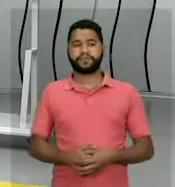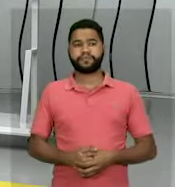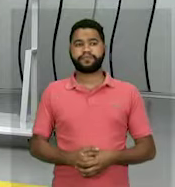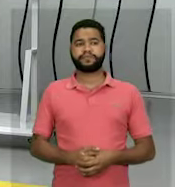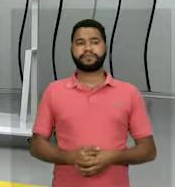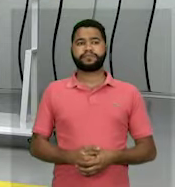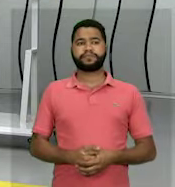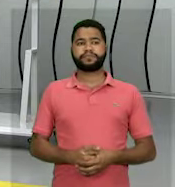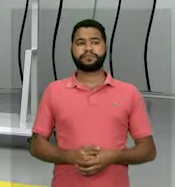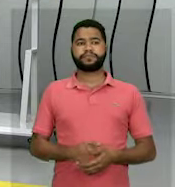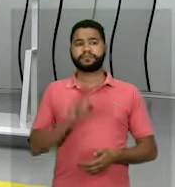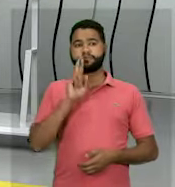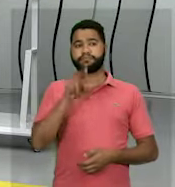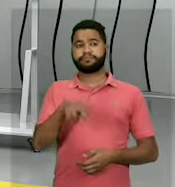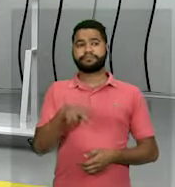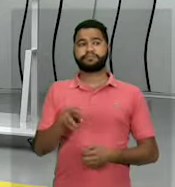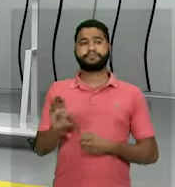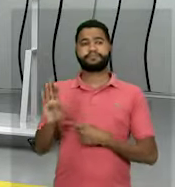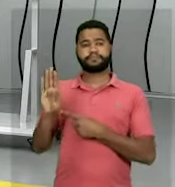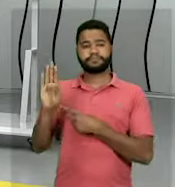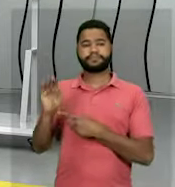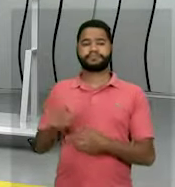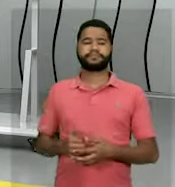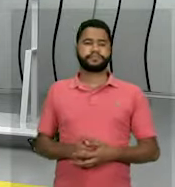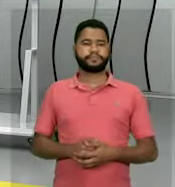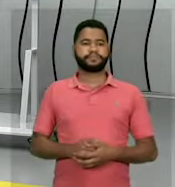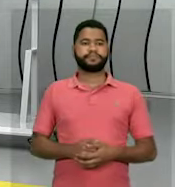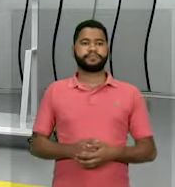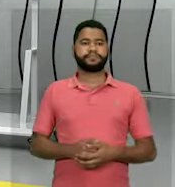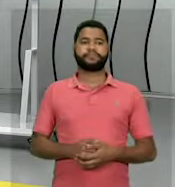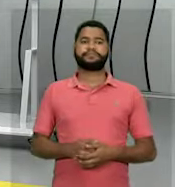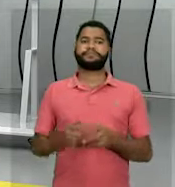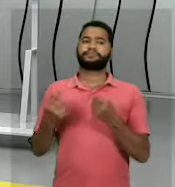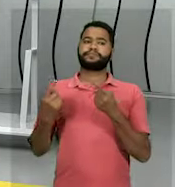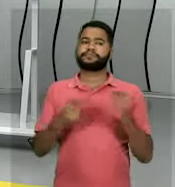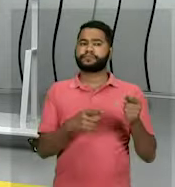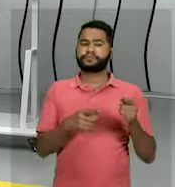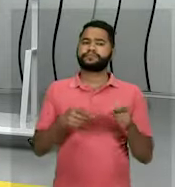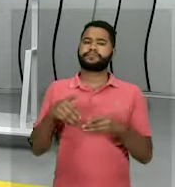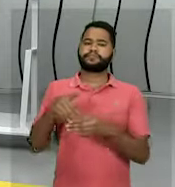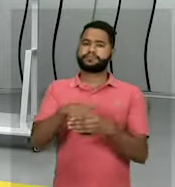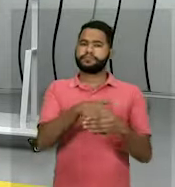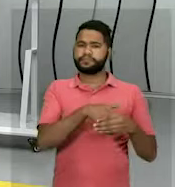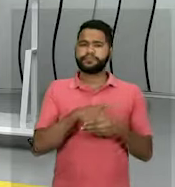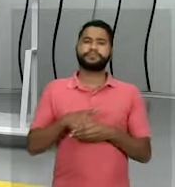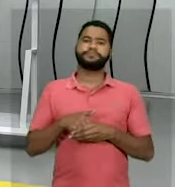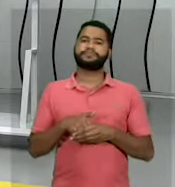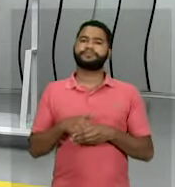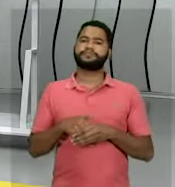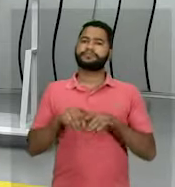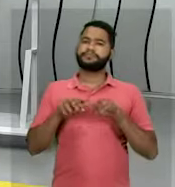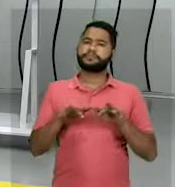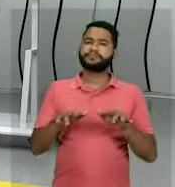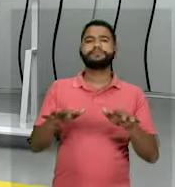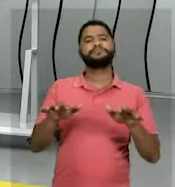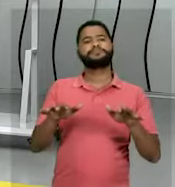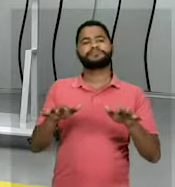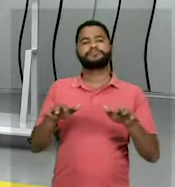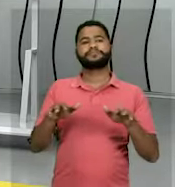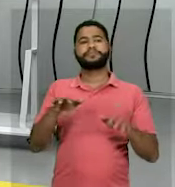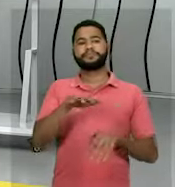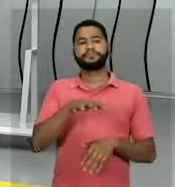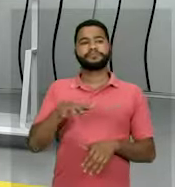E a resposta é a letra B, combater a corrupção eleitoral perpetrada pelas oligarquias